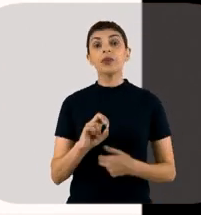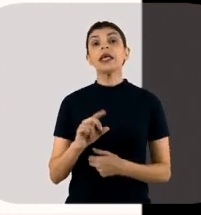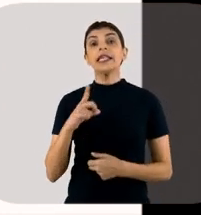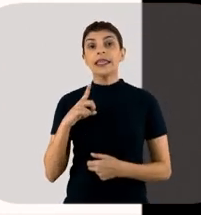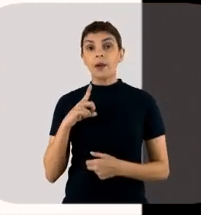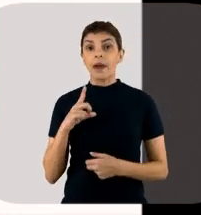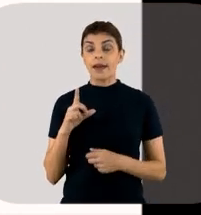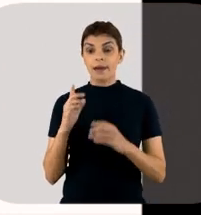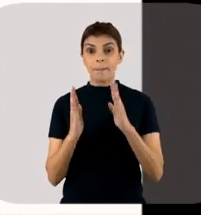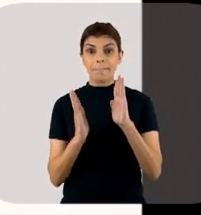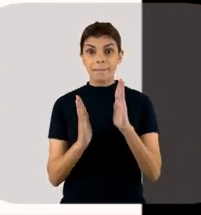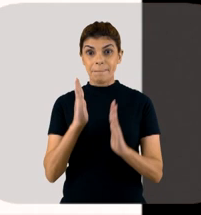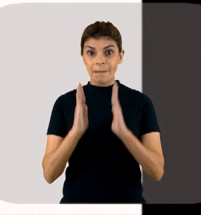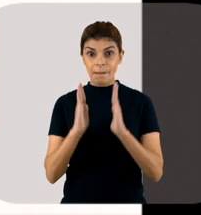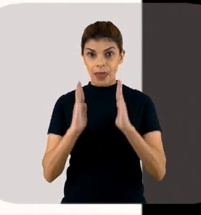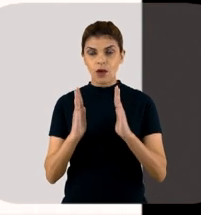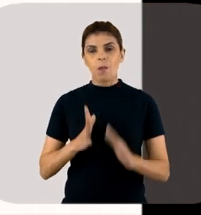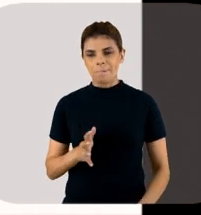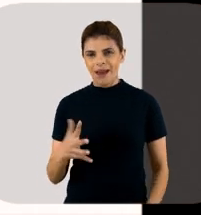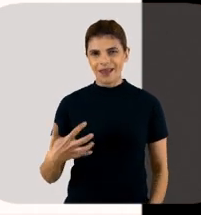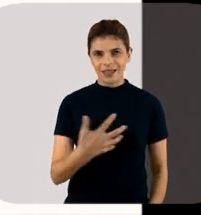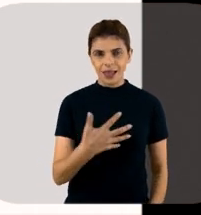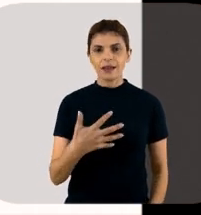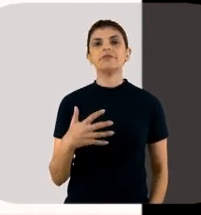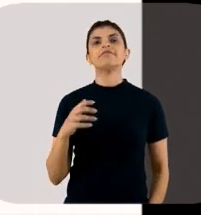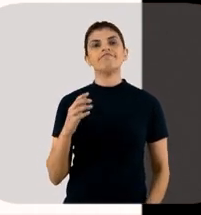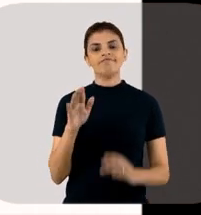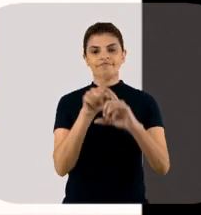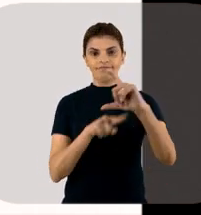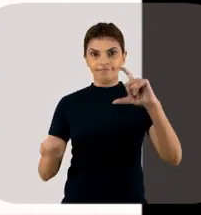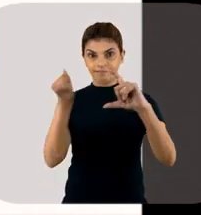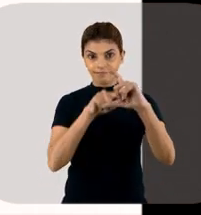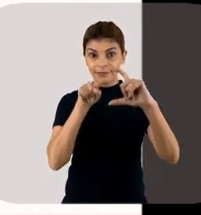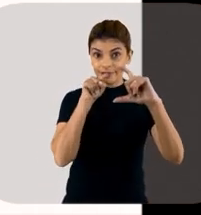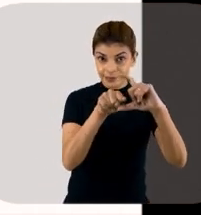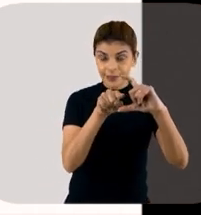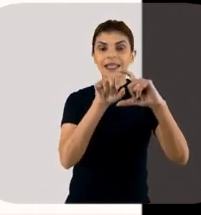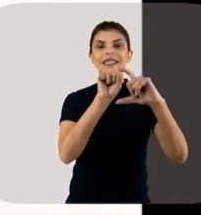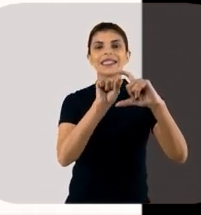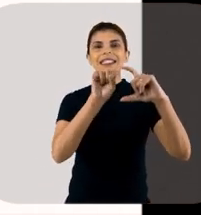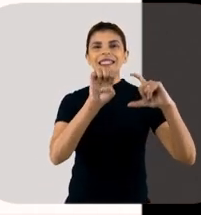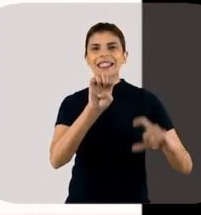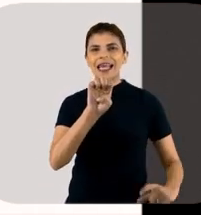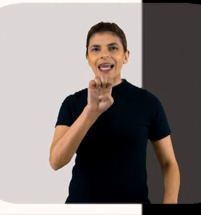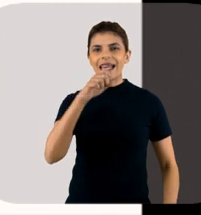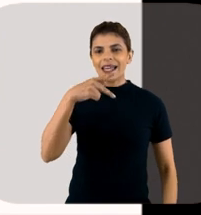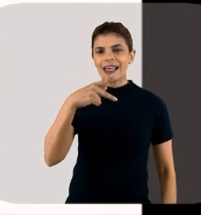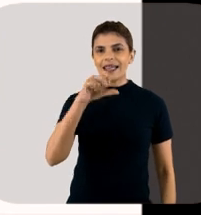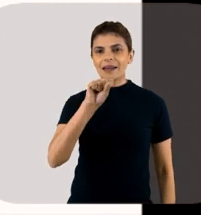um intermeio, que seria, na verdade, a sepsis, com toda a alteração